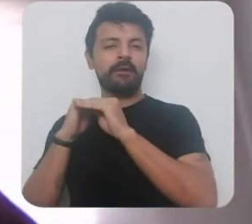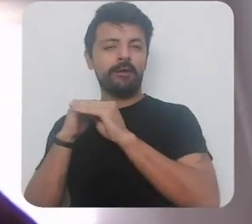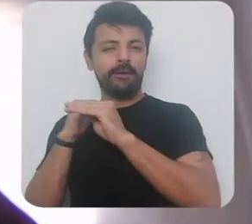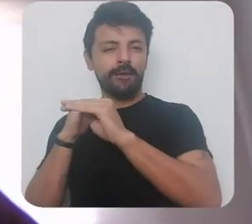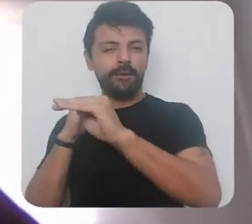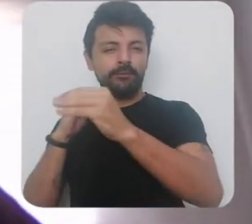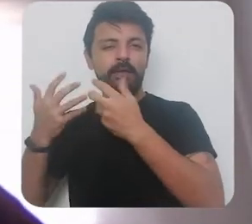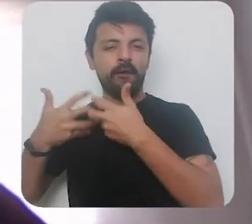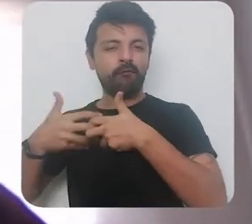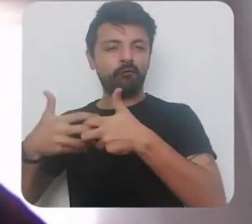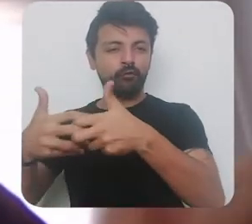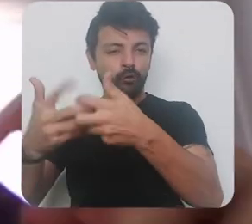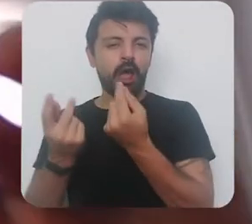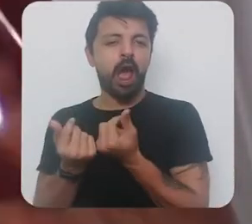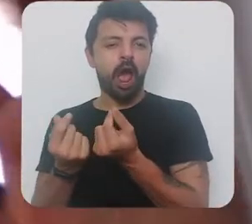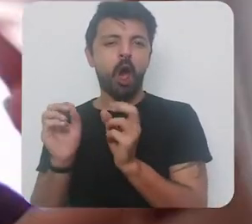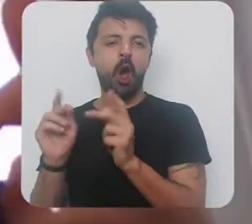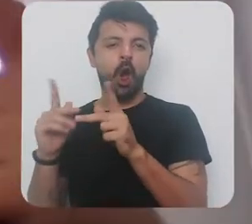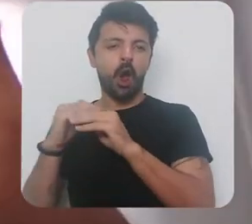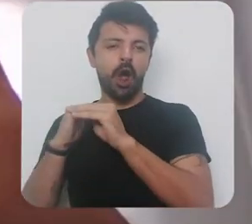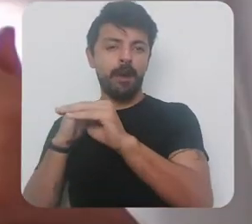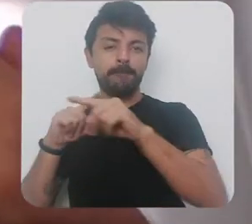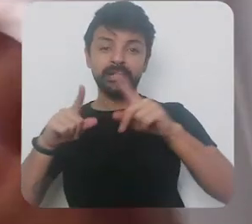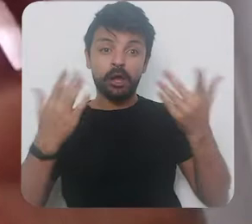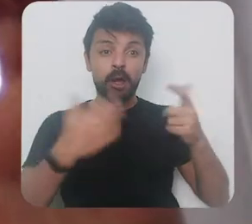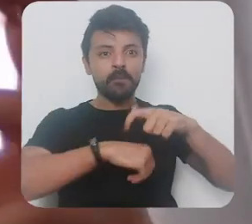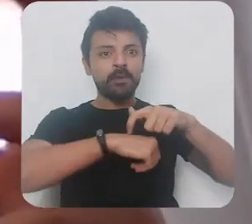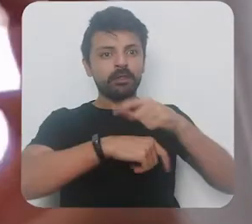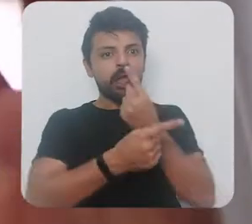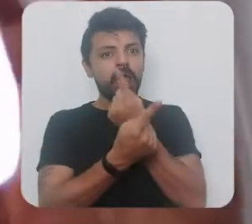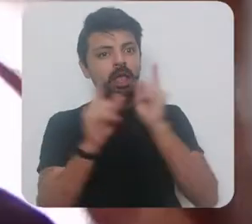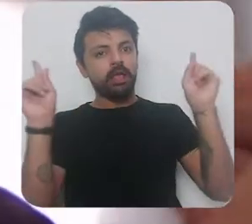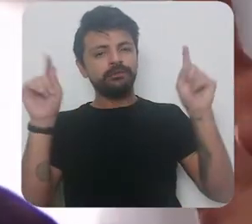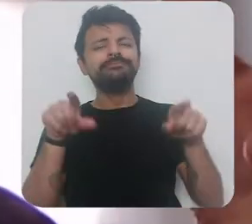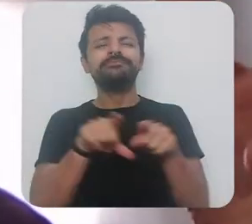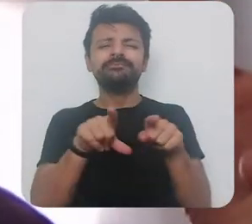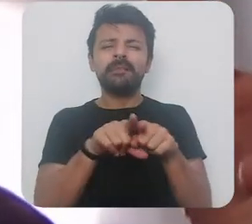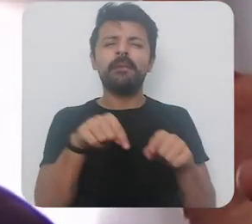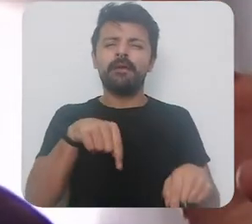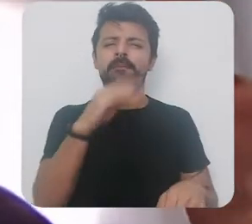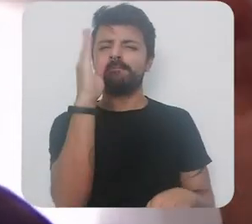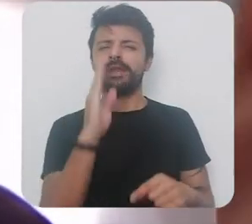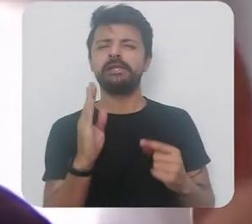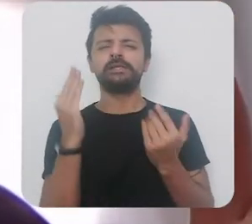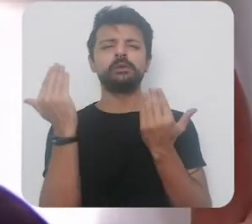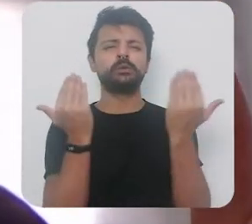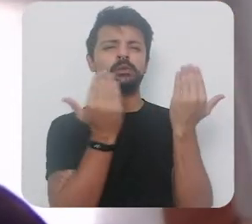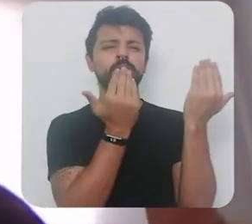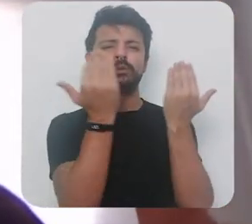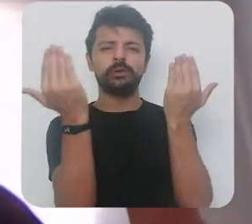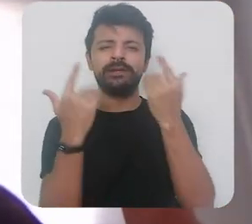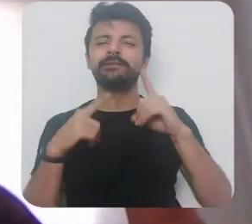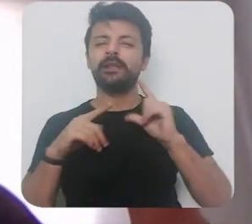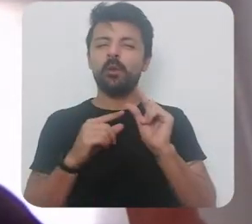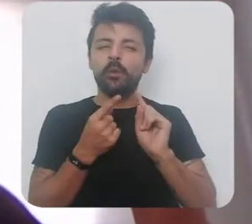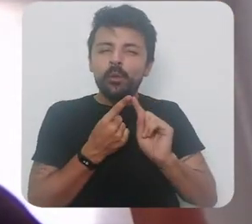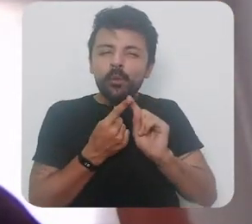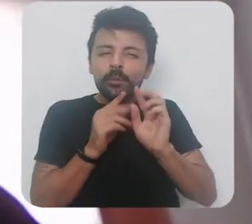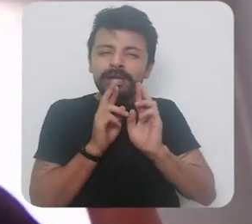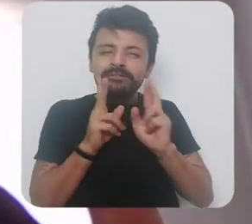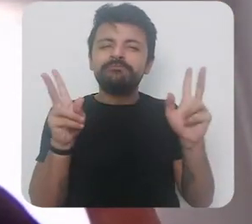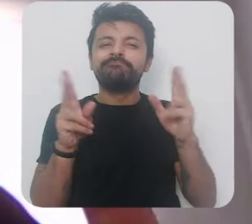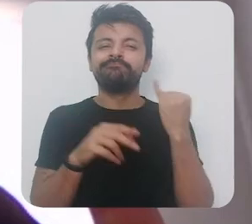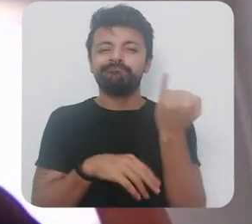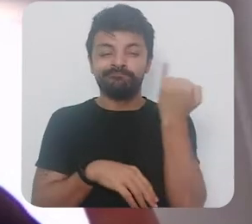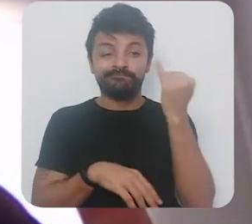funcionamento econômico só que no caso do Brasil acho que a gente tem também uma diferença uma diferença relevante